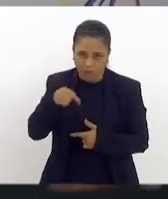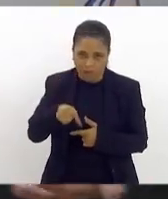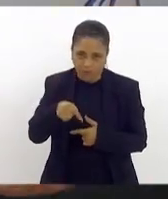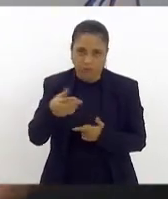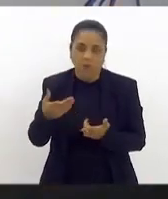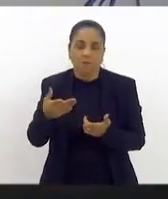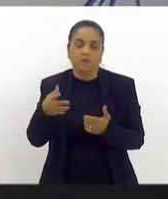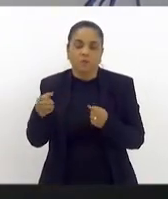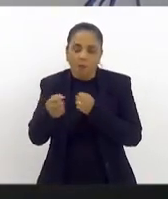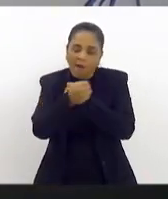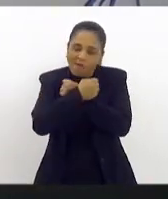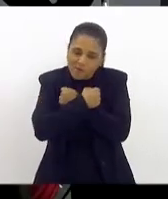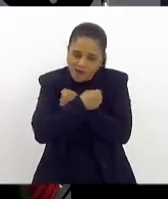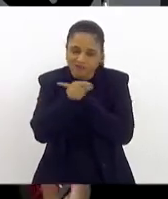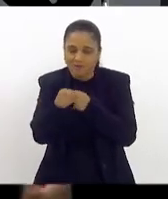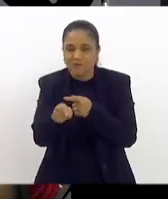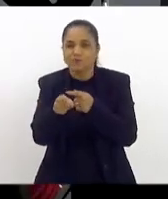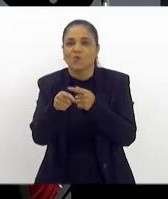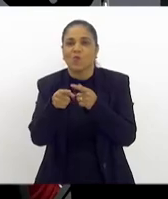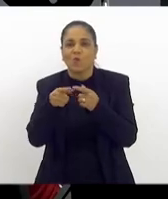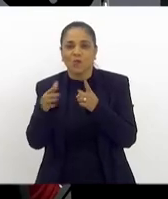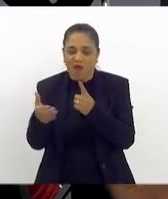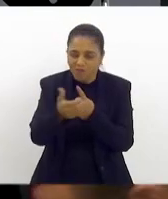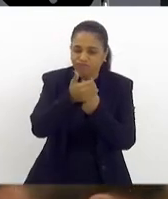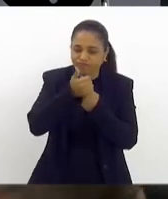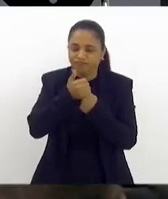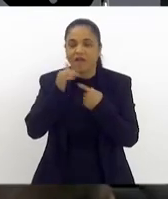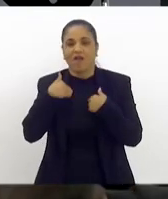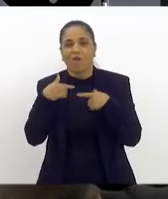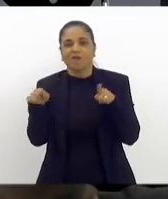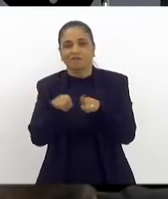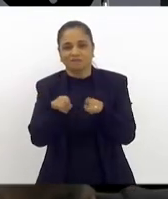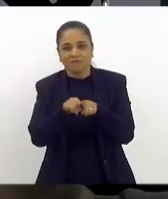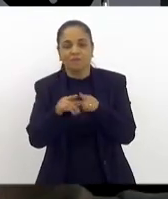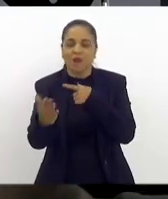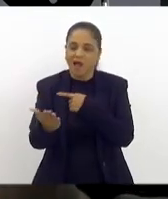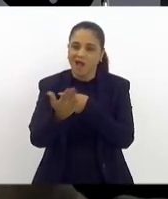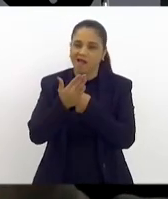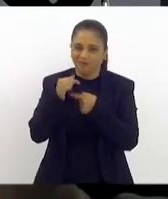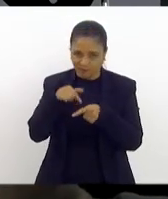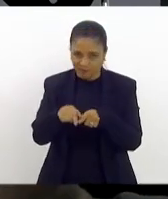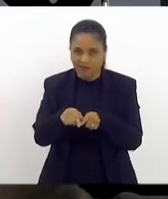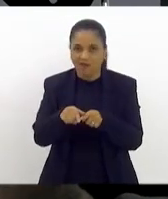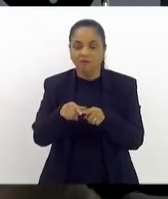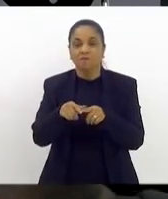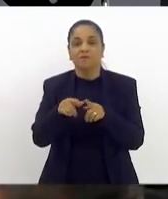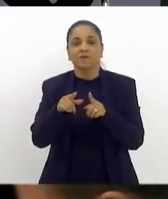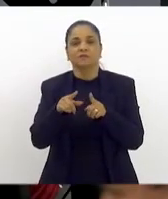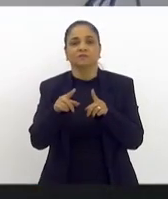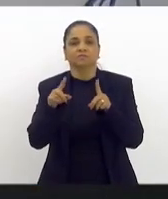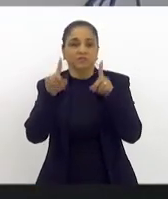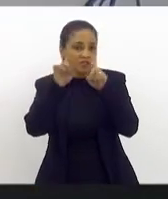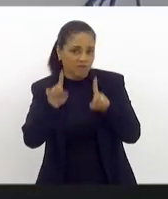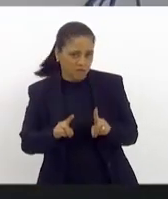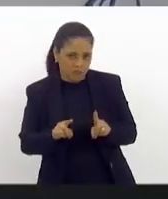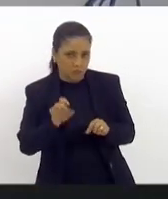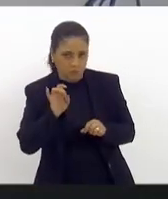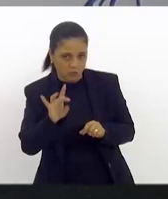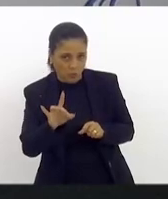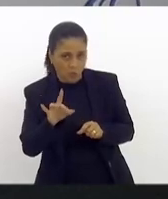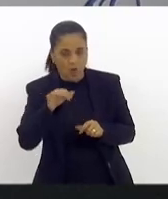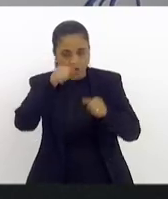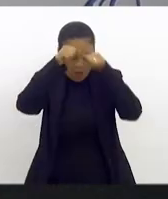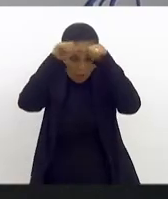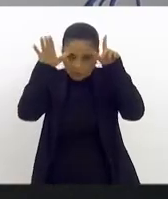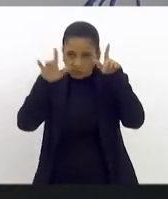gente abraça o senhor aqui também, e não só na causa do autismo e eu agradeço